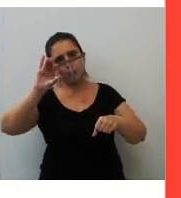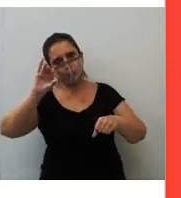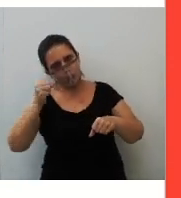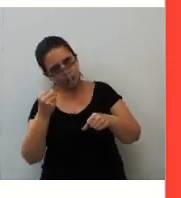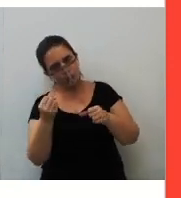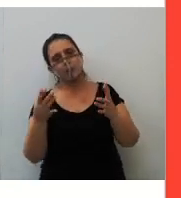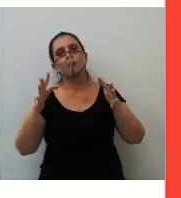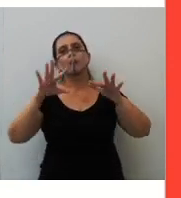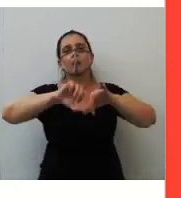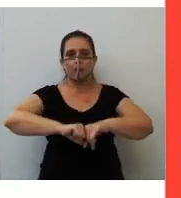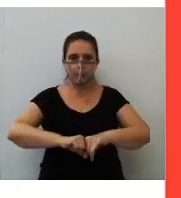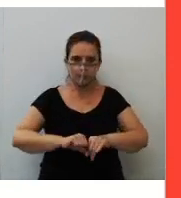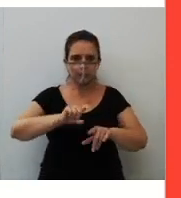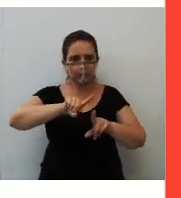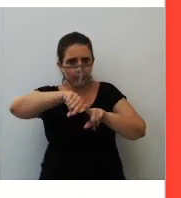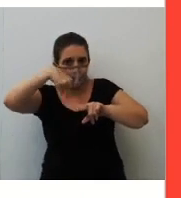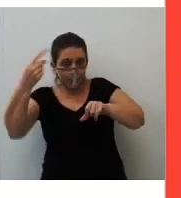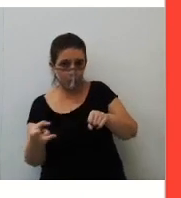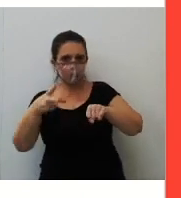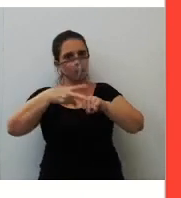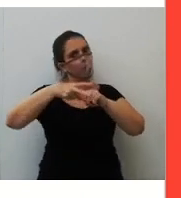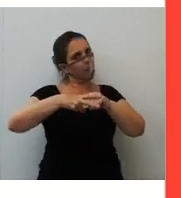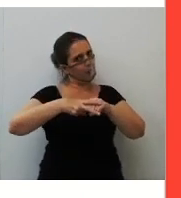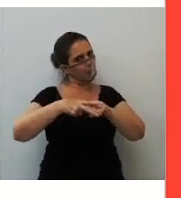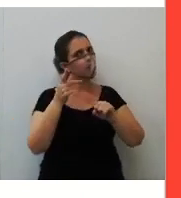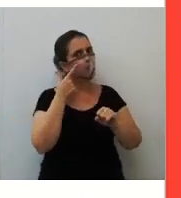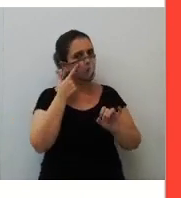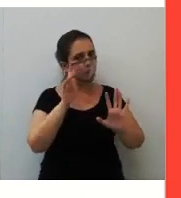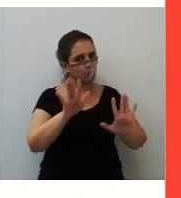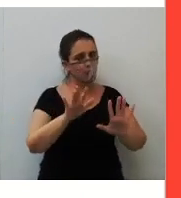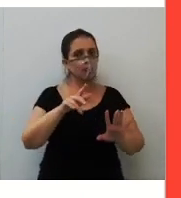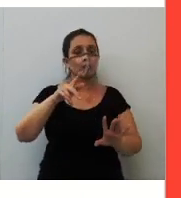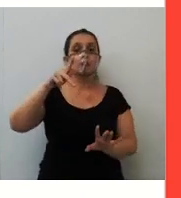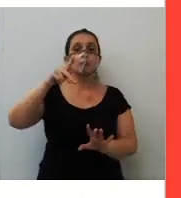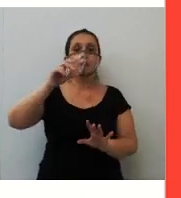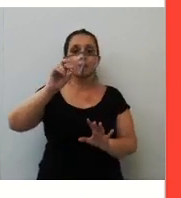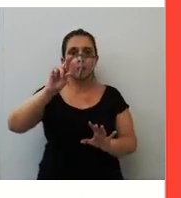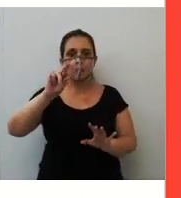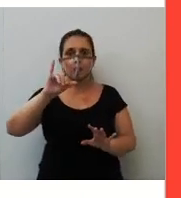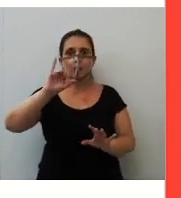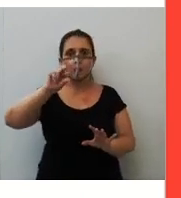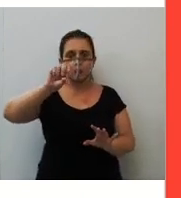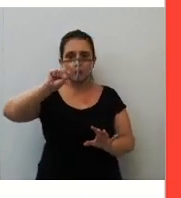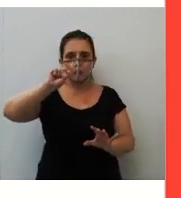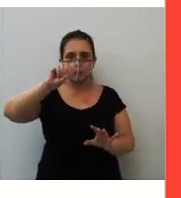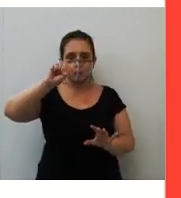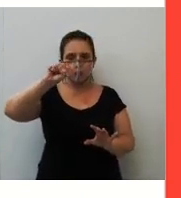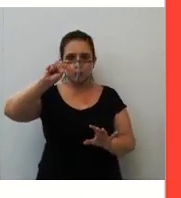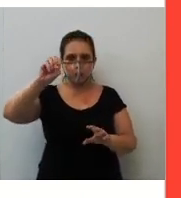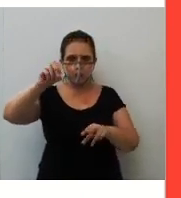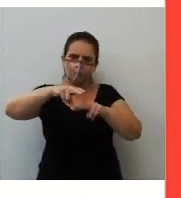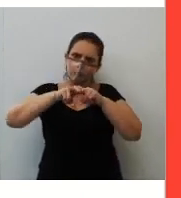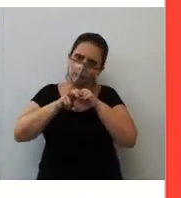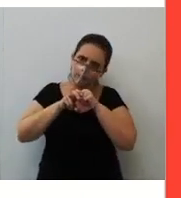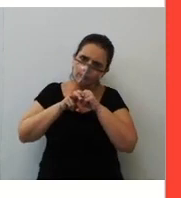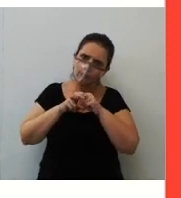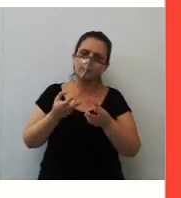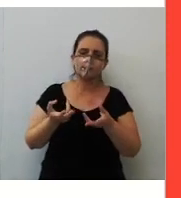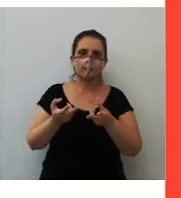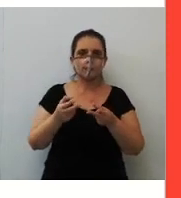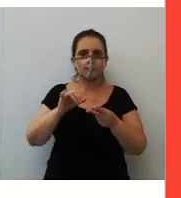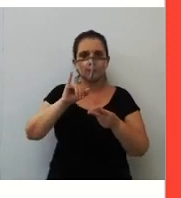pós posto. É depois do verbo. Tá? E o por isso. Gente, duas coisas. Luiz,